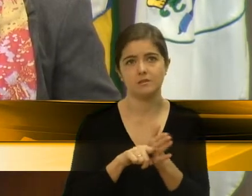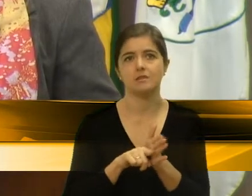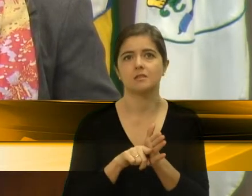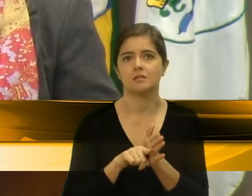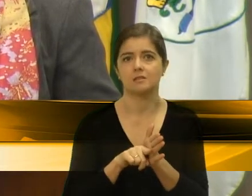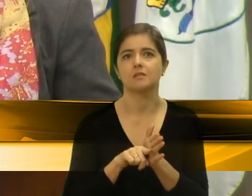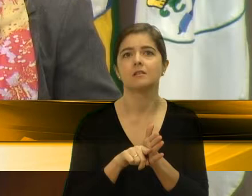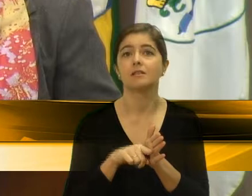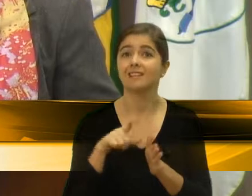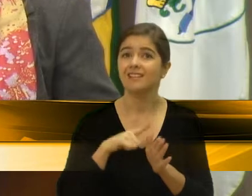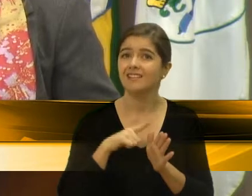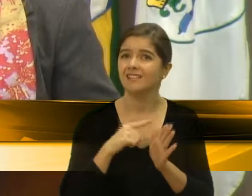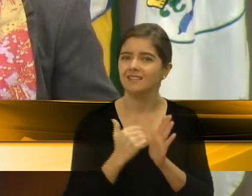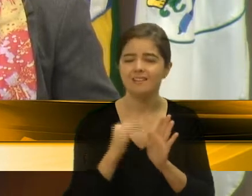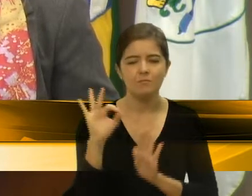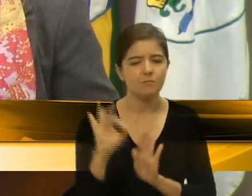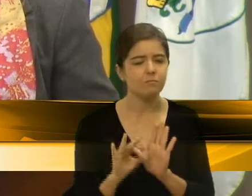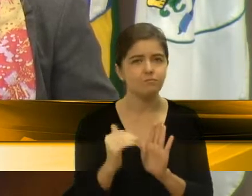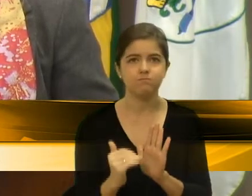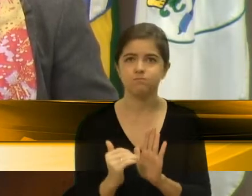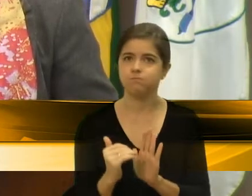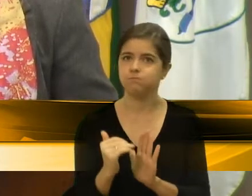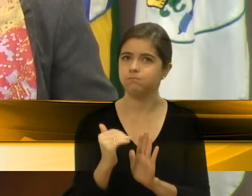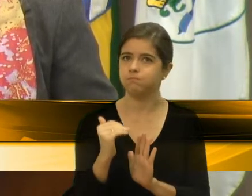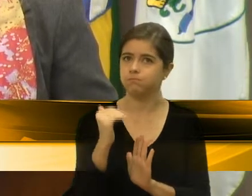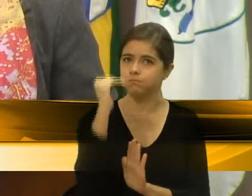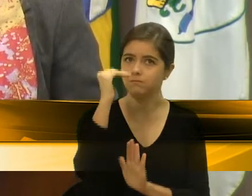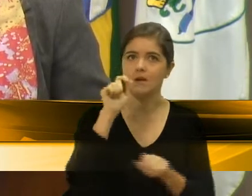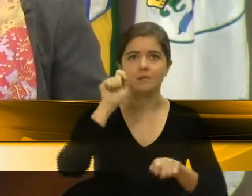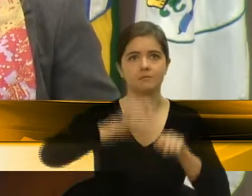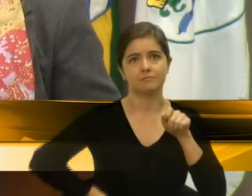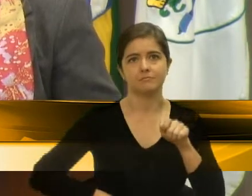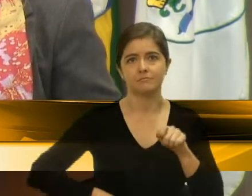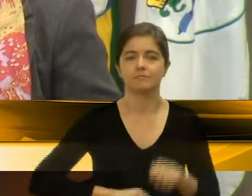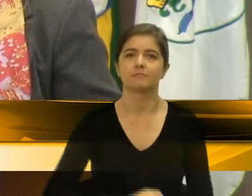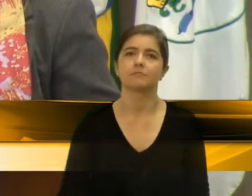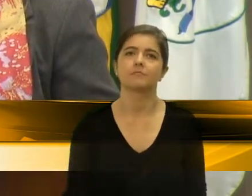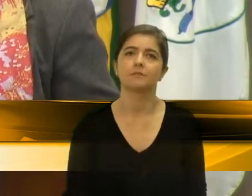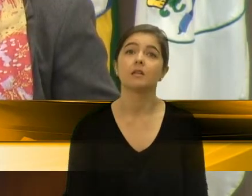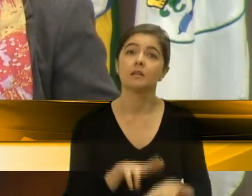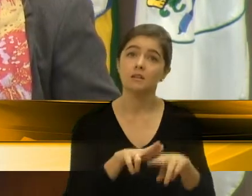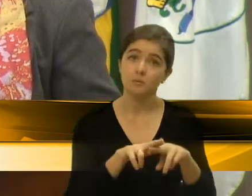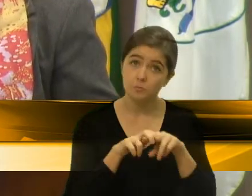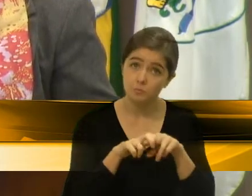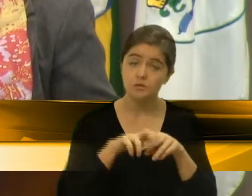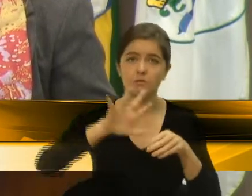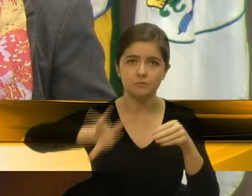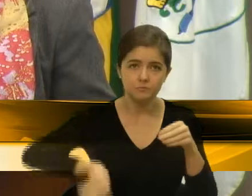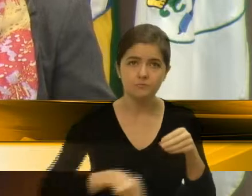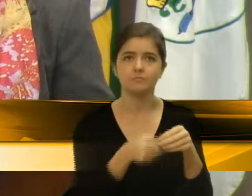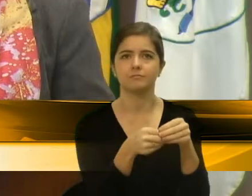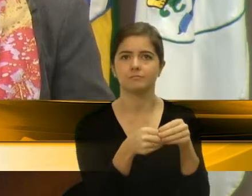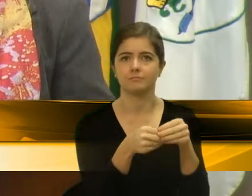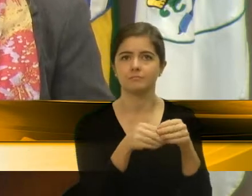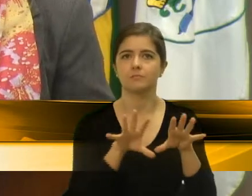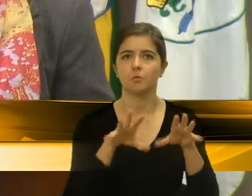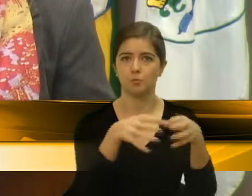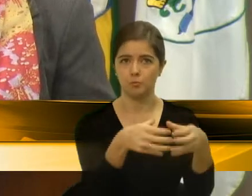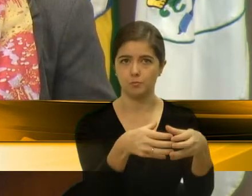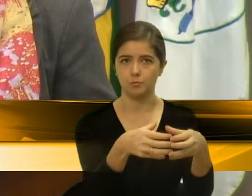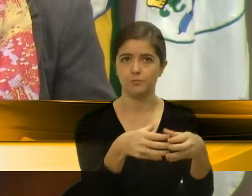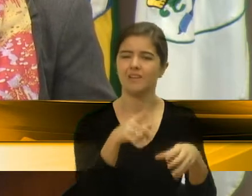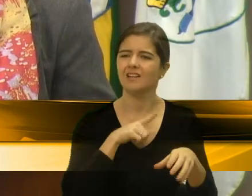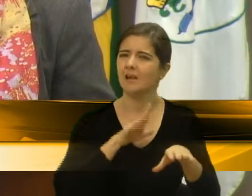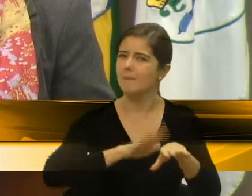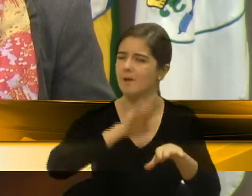alto índice de violação sexual. Então, por isso, nós vamos estar incluindo essa população. Tínhamos muito